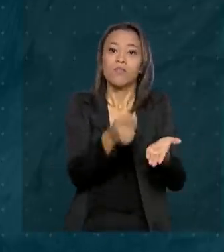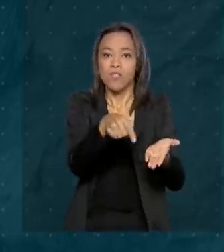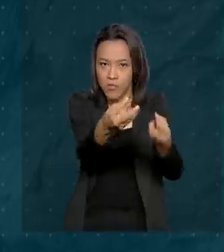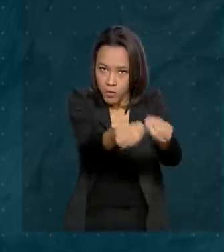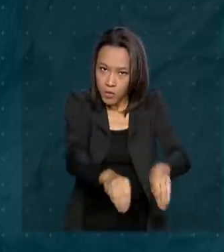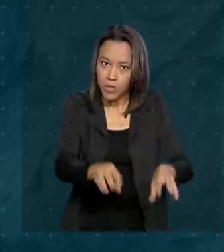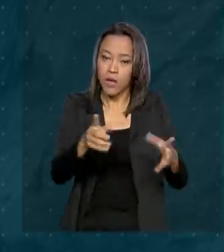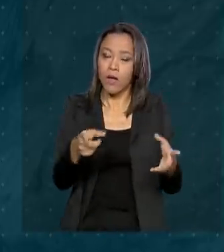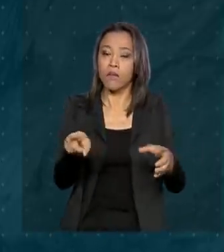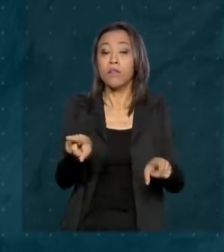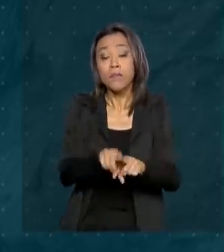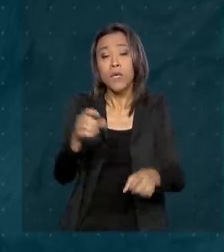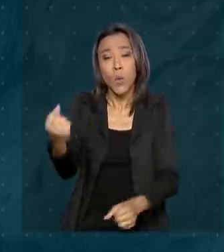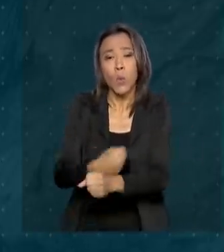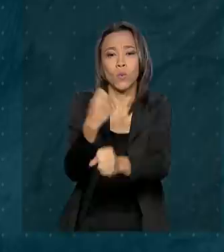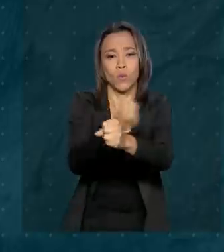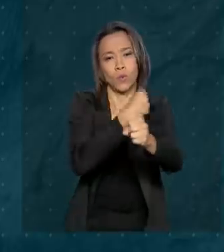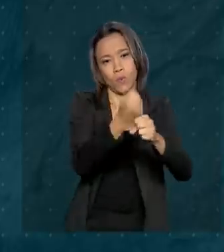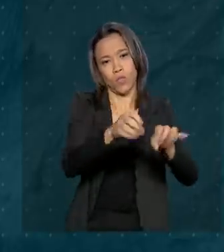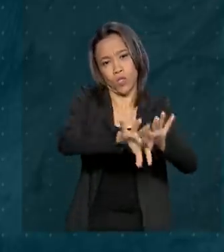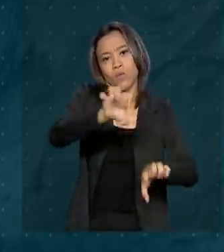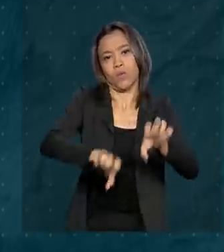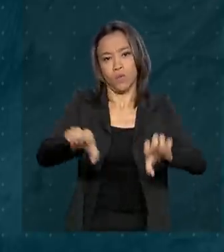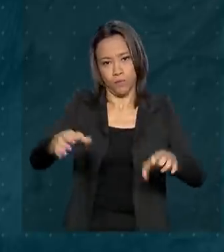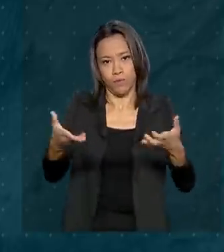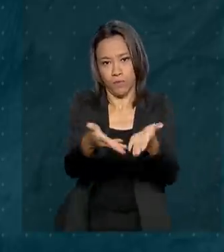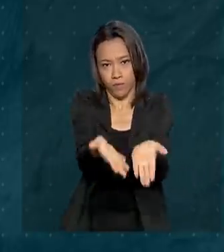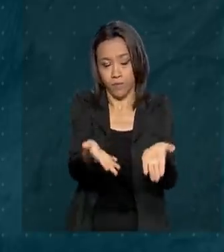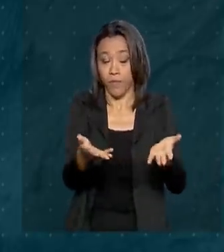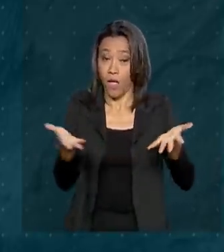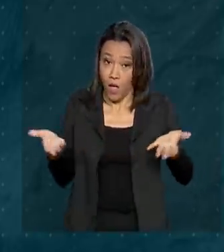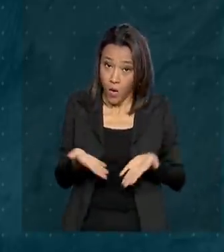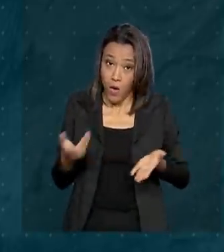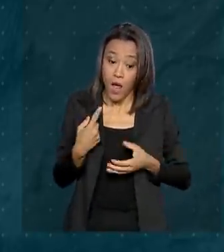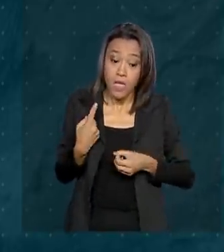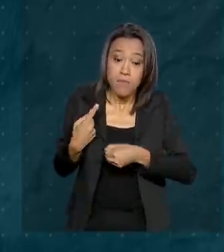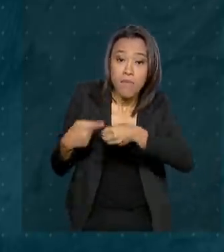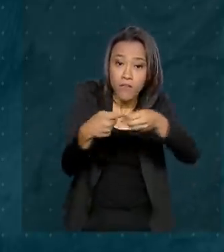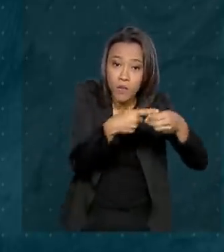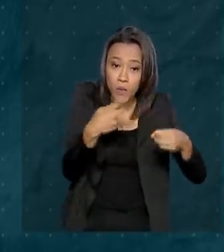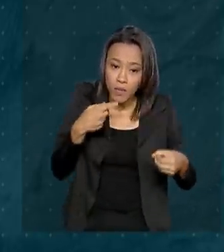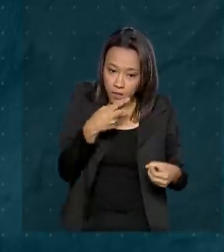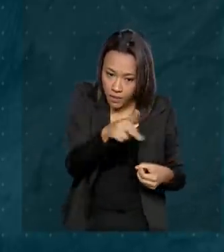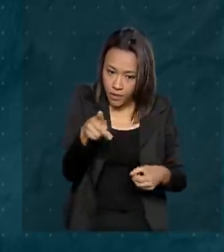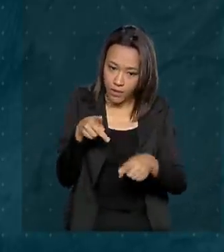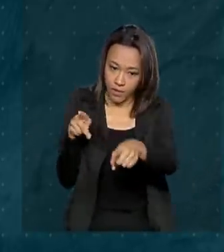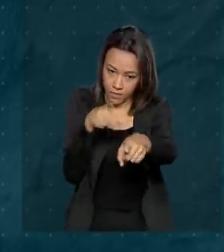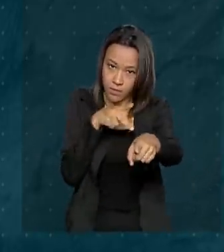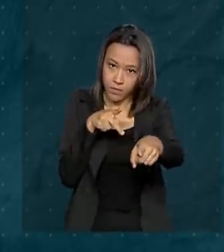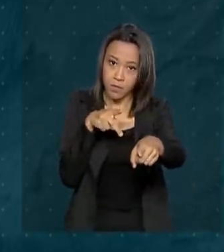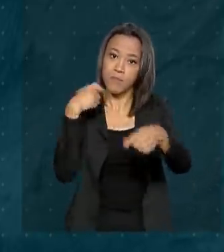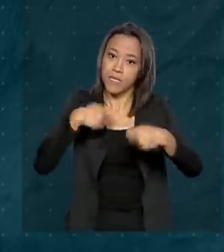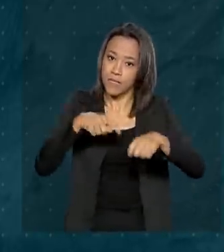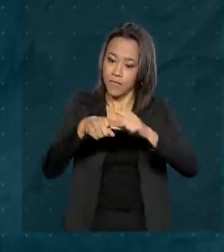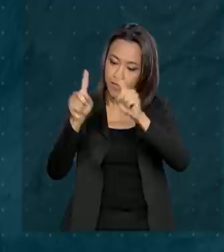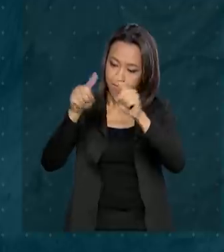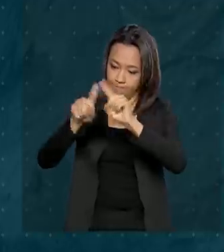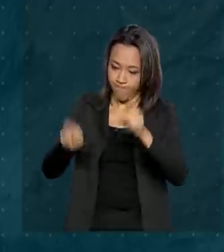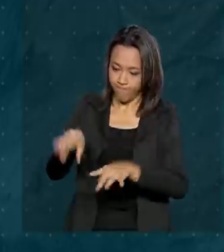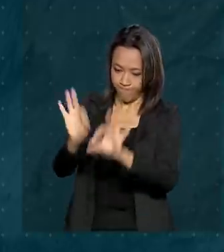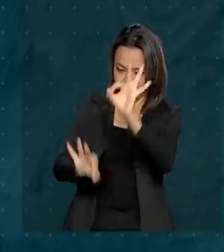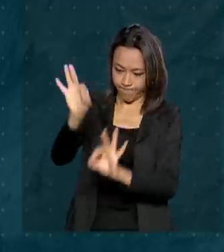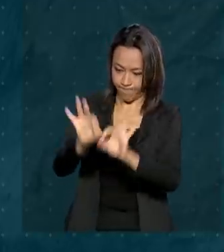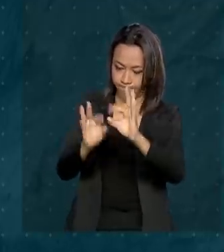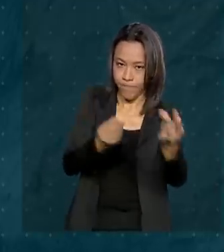reconstrução de estruturas públicas danificadas. Agora, as prefeituras desses municípios terão que elaborar um plano de trabalho e